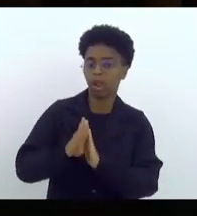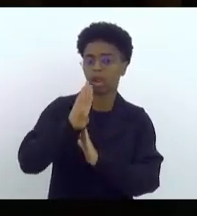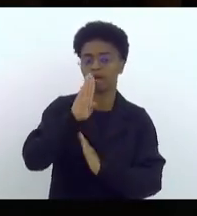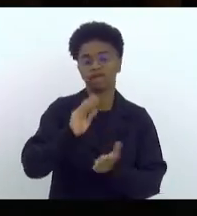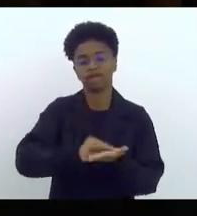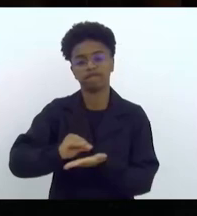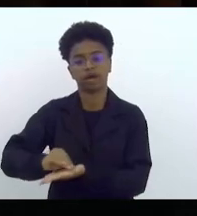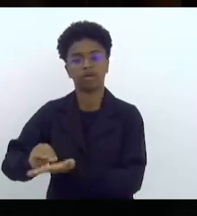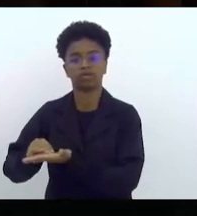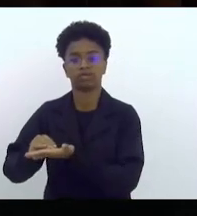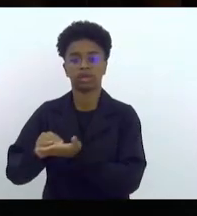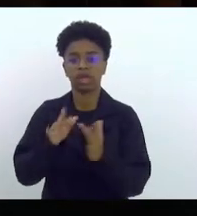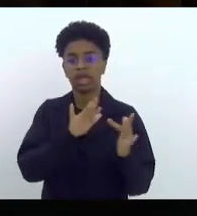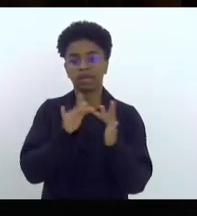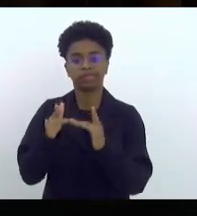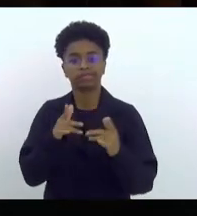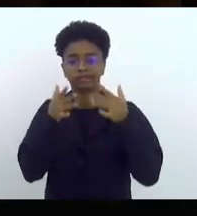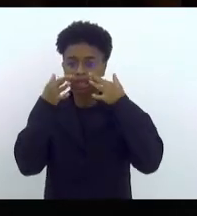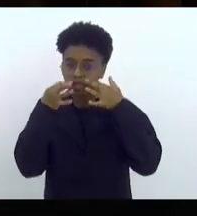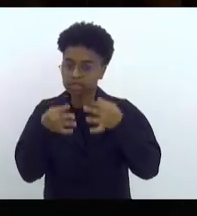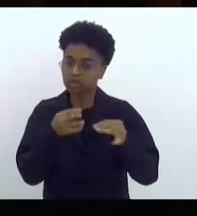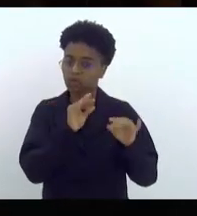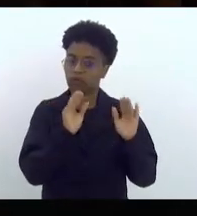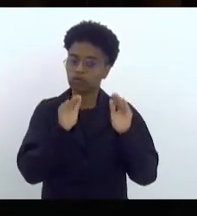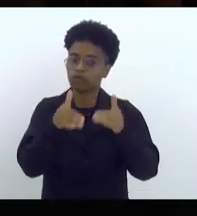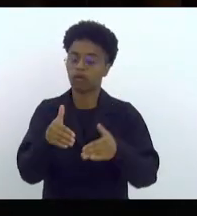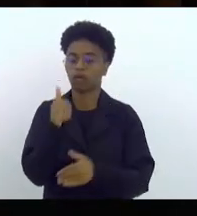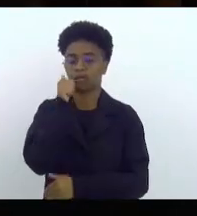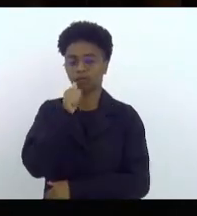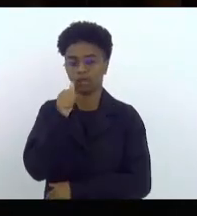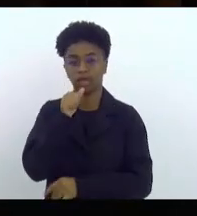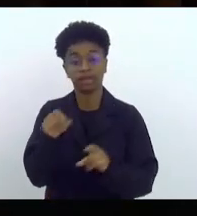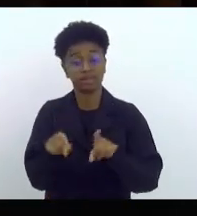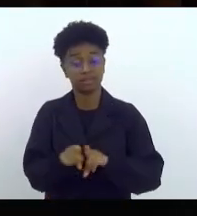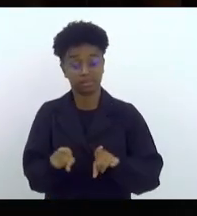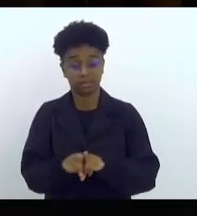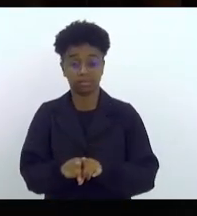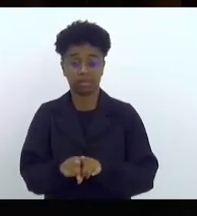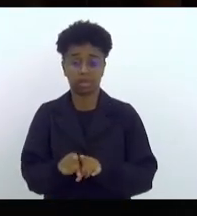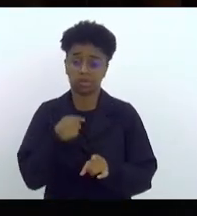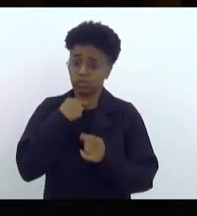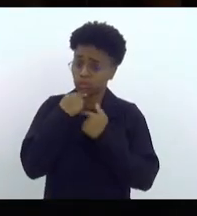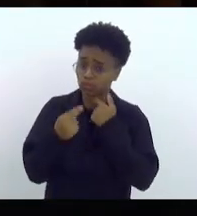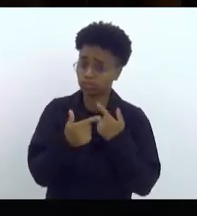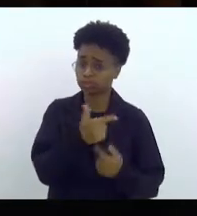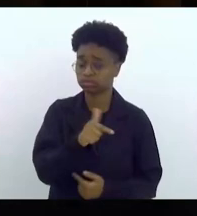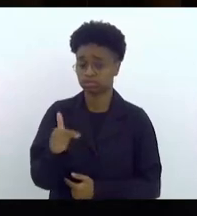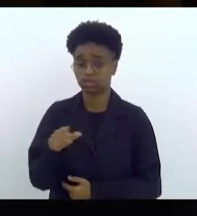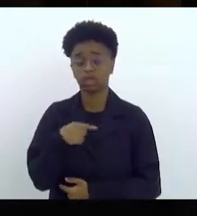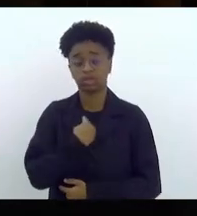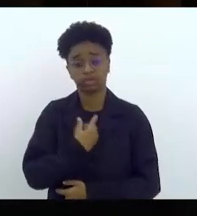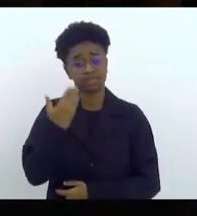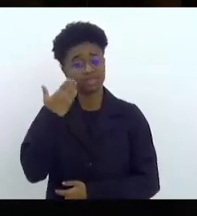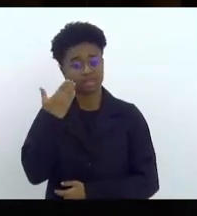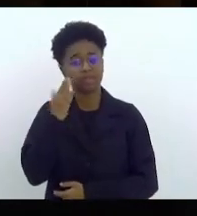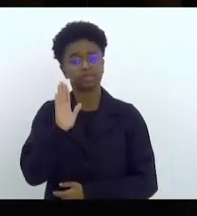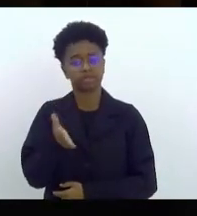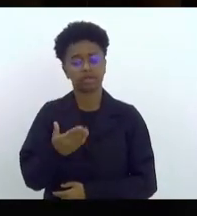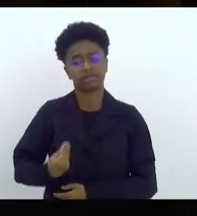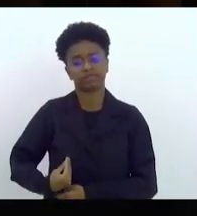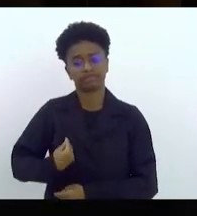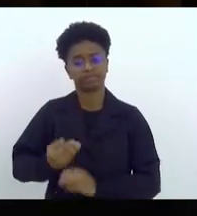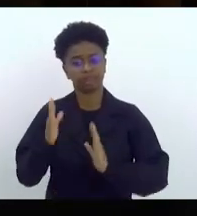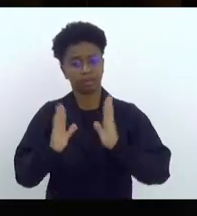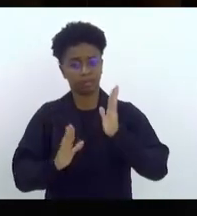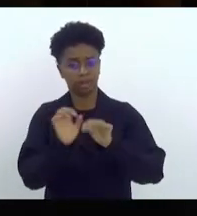uma falta de rede de atenção às nossas mulheres. e não tenho dúvida, a gente sabe que passamos por